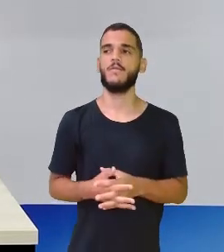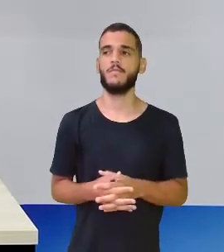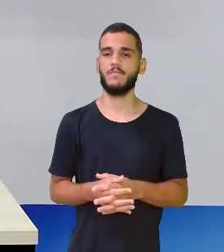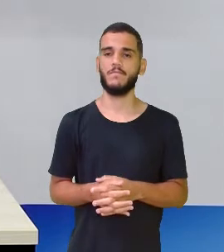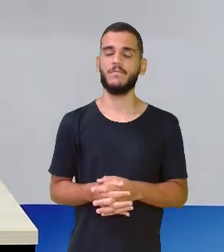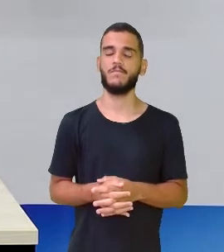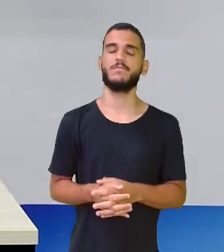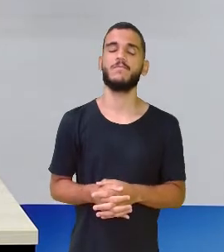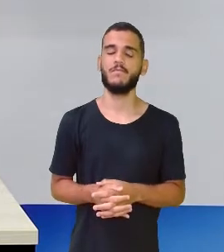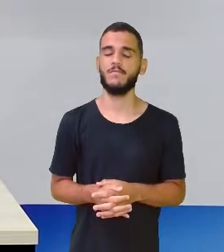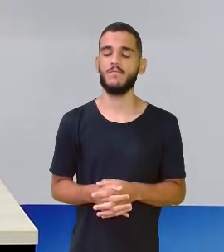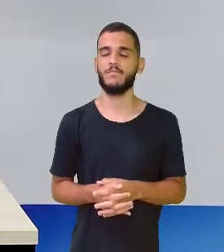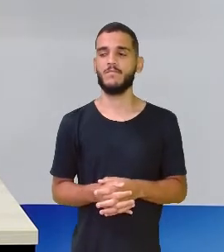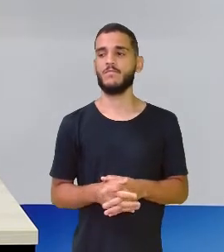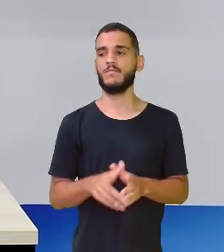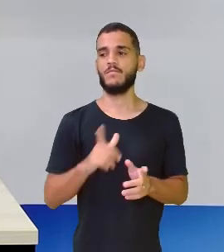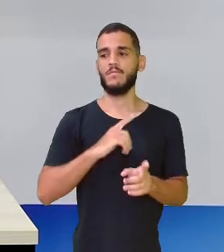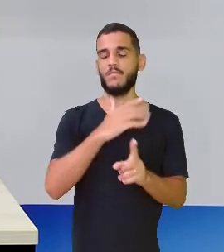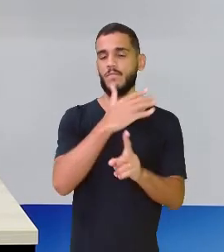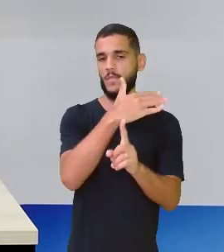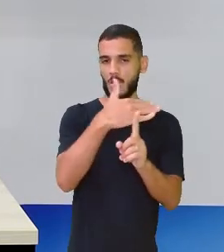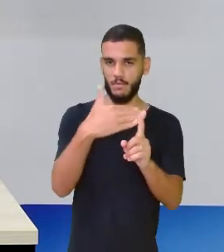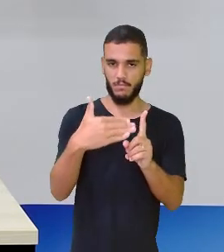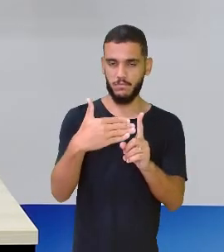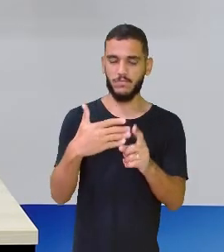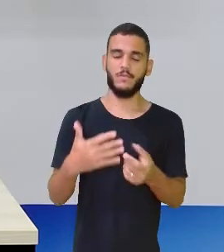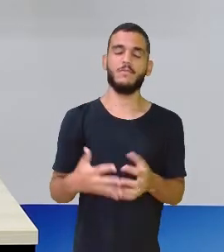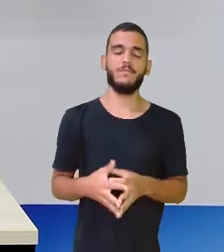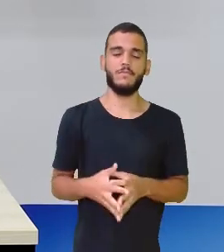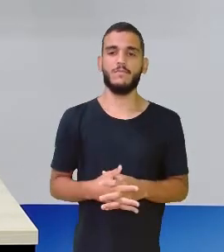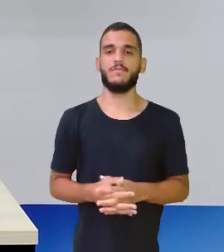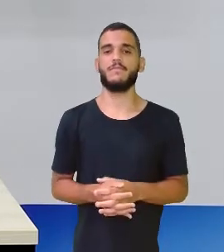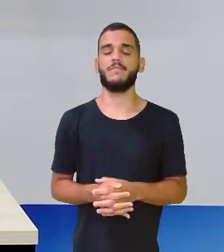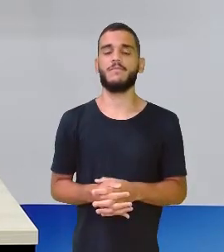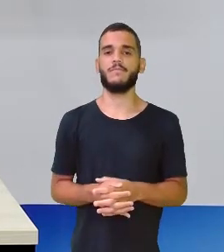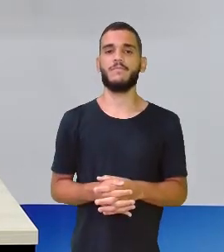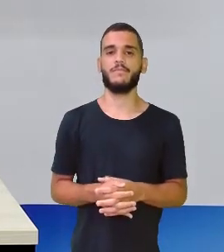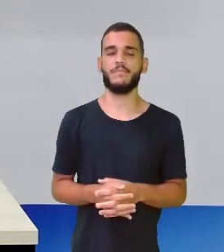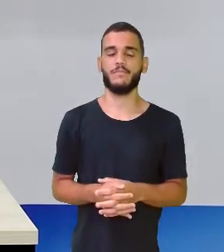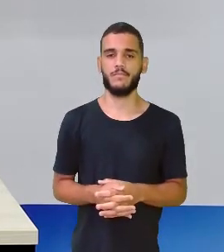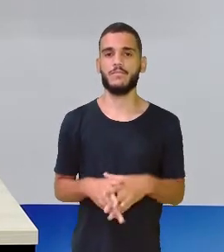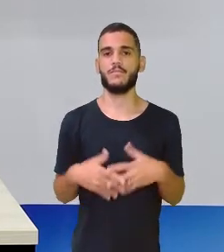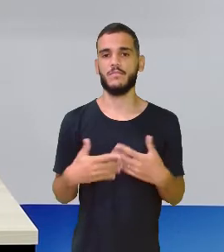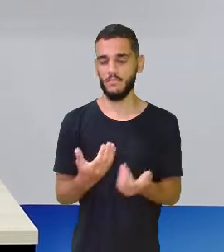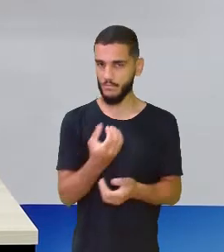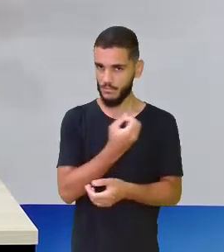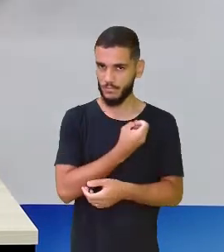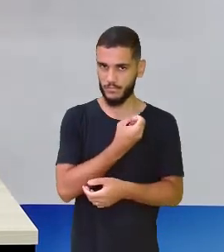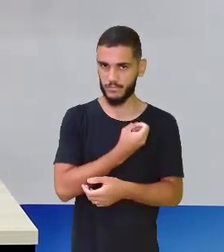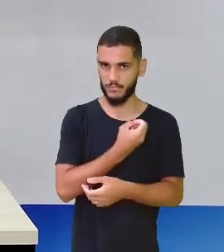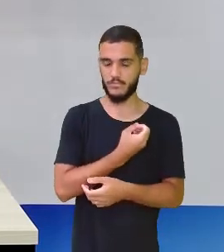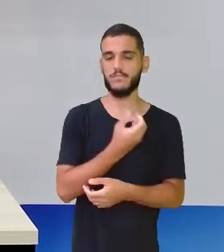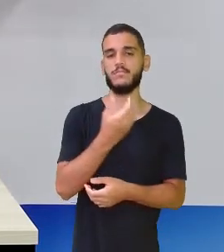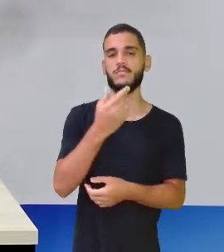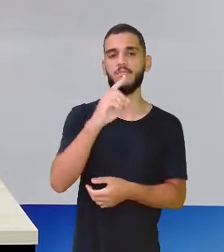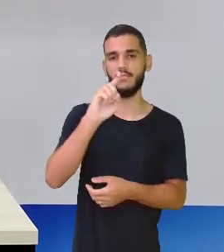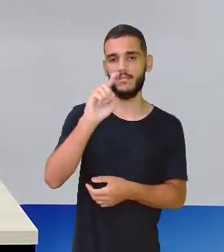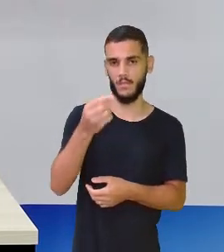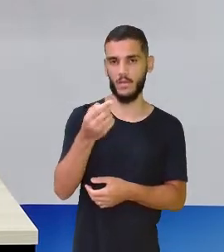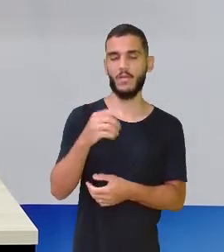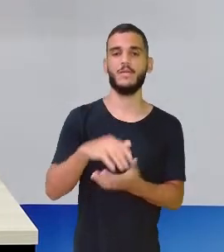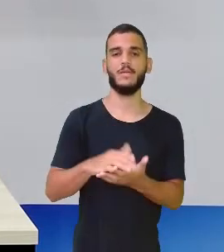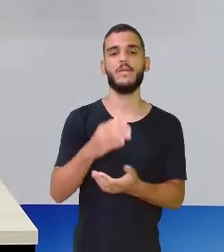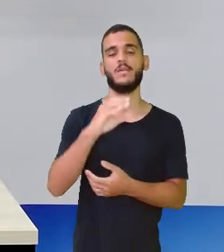metade do meu inteiro, que é cinquenta centavos. Em números decimais, 0